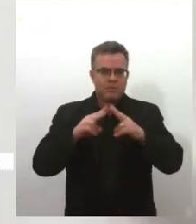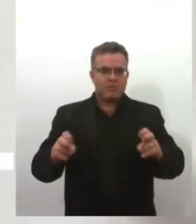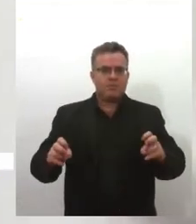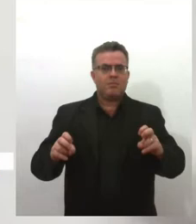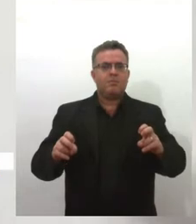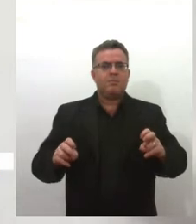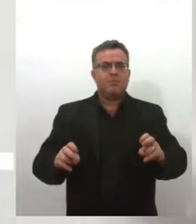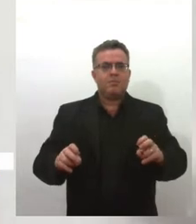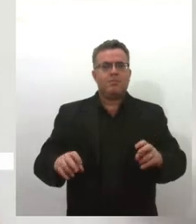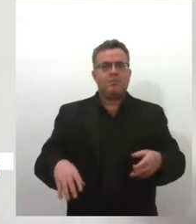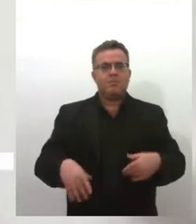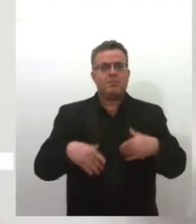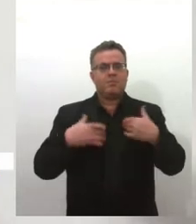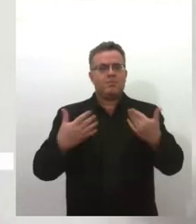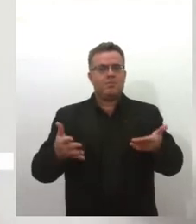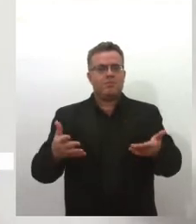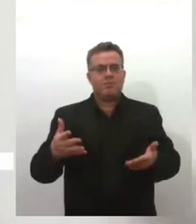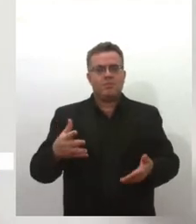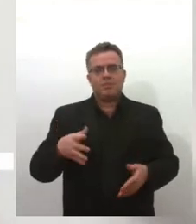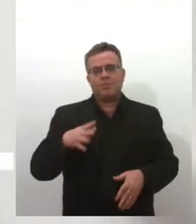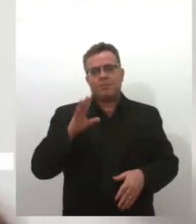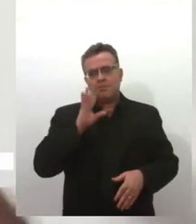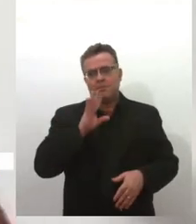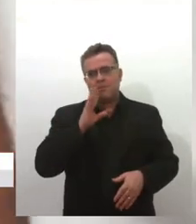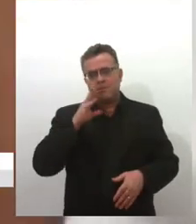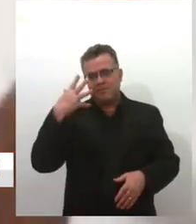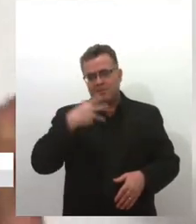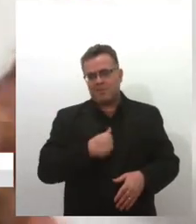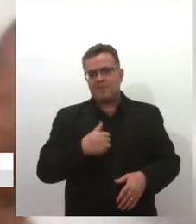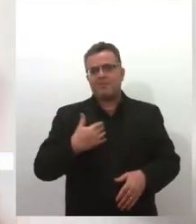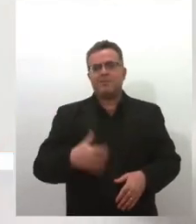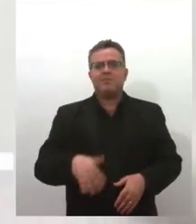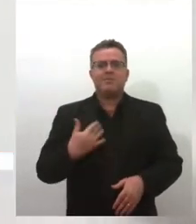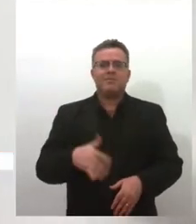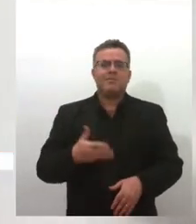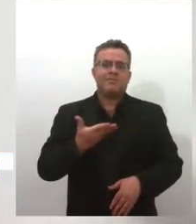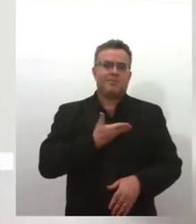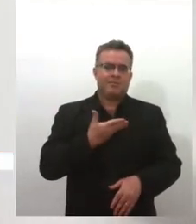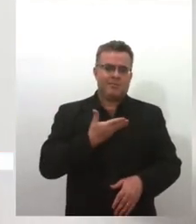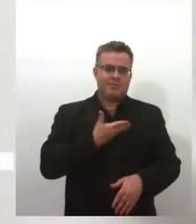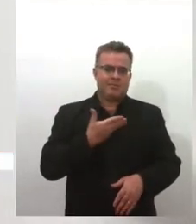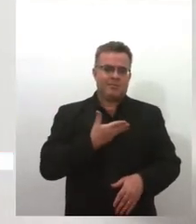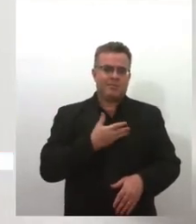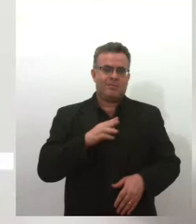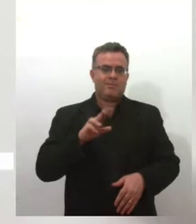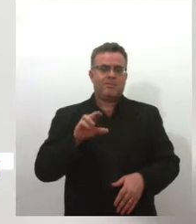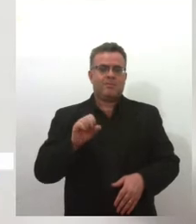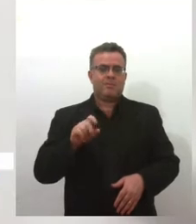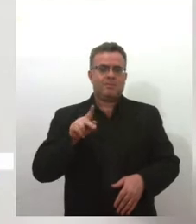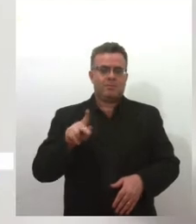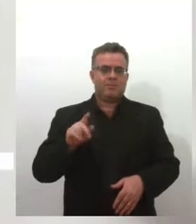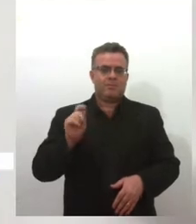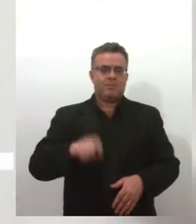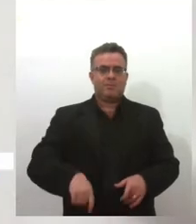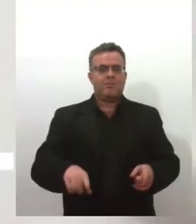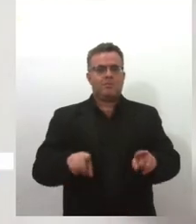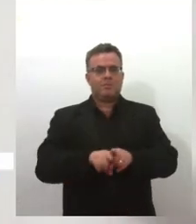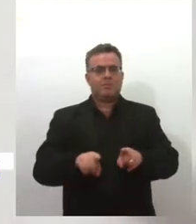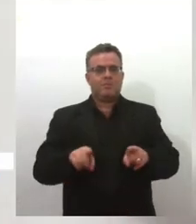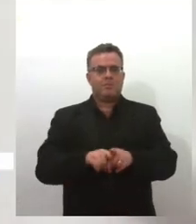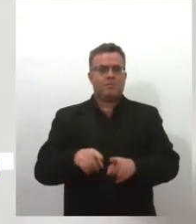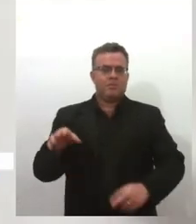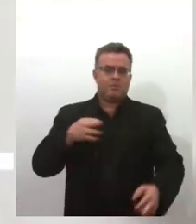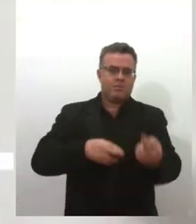que é engraçado isso, mas eu tenho uma amiga também da UFIS, que ela fez um intercâmbio, estudou nesse